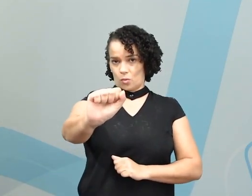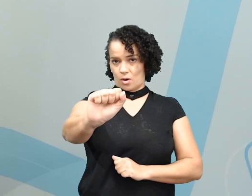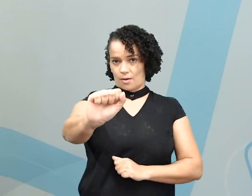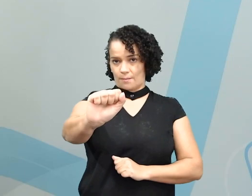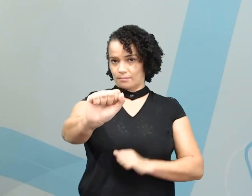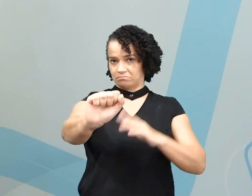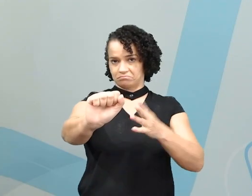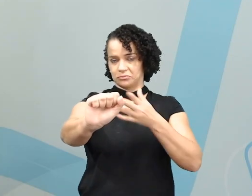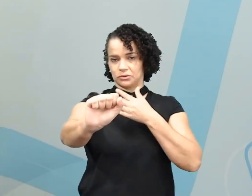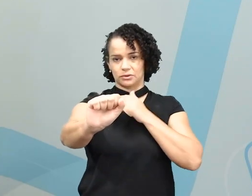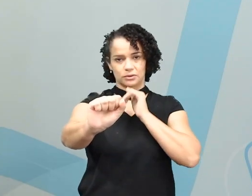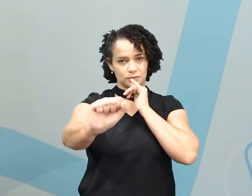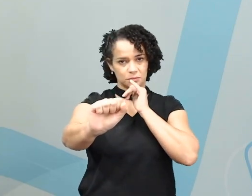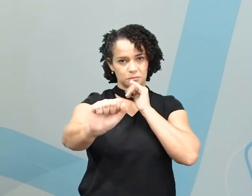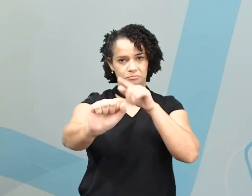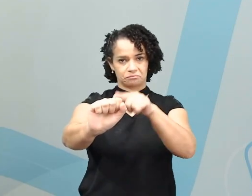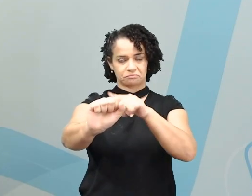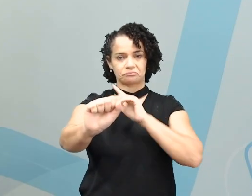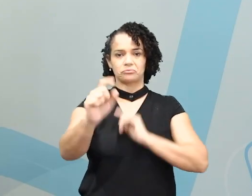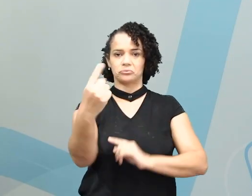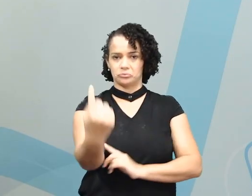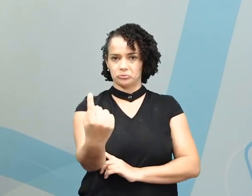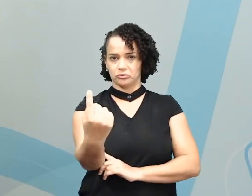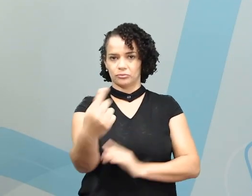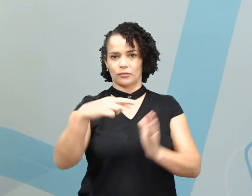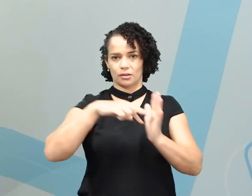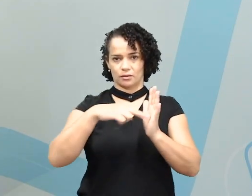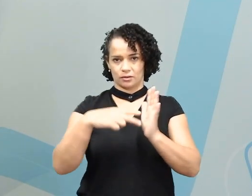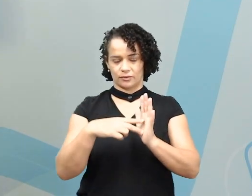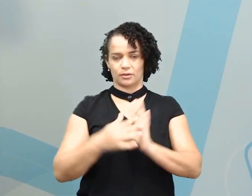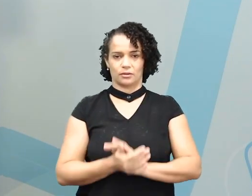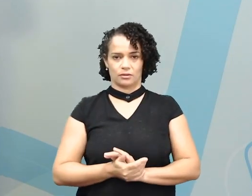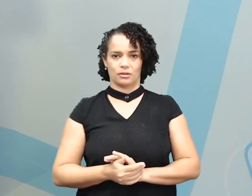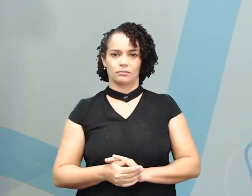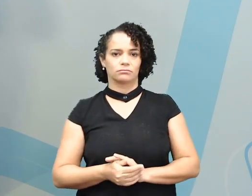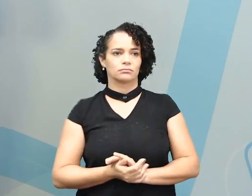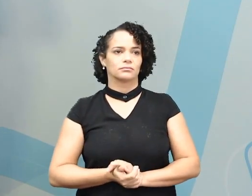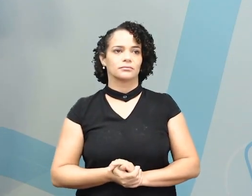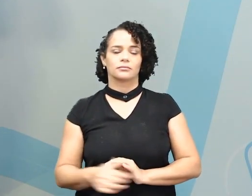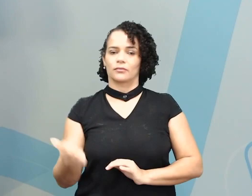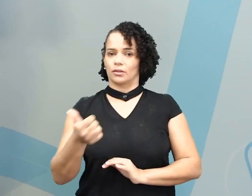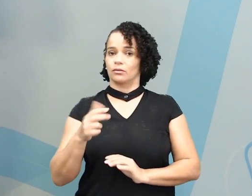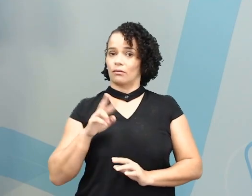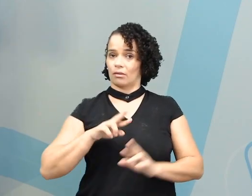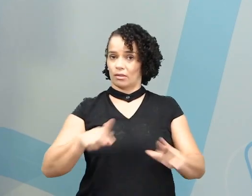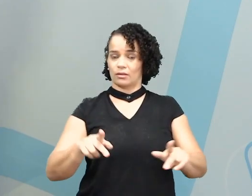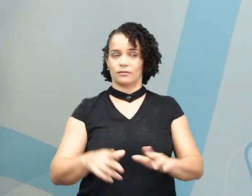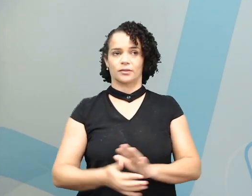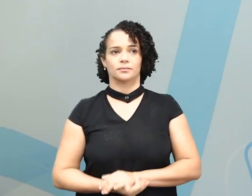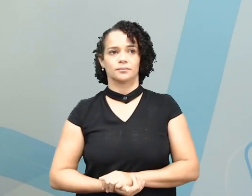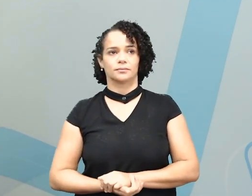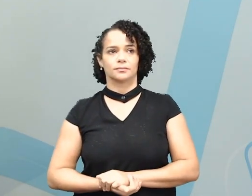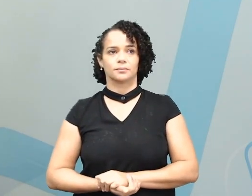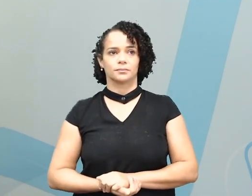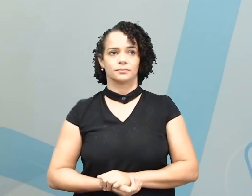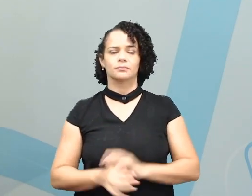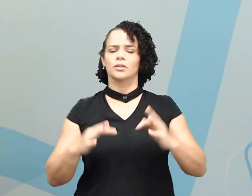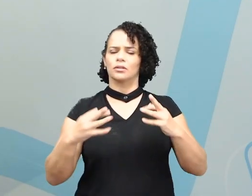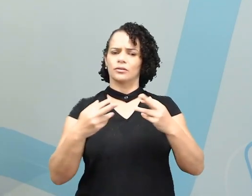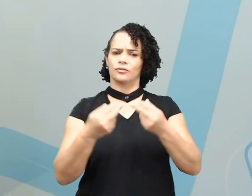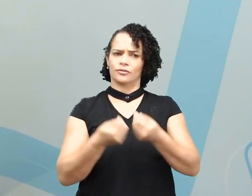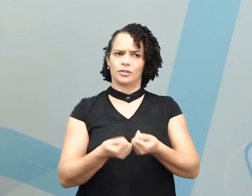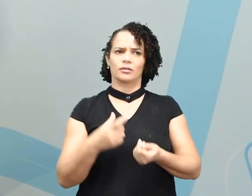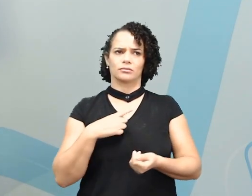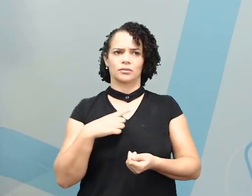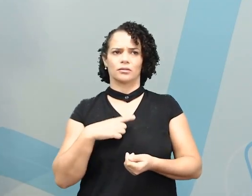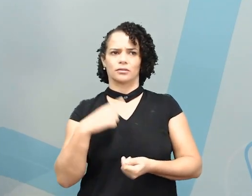teacher. Já no caso aqui, they are teachers. Ok? E por fim, eu tenho